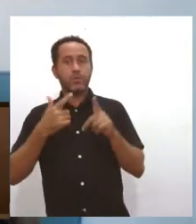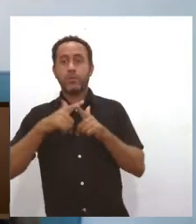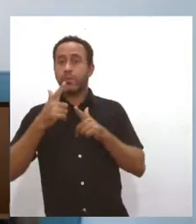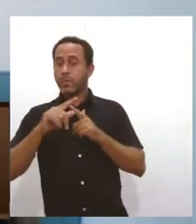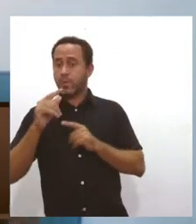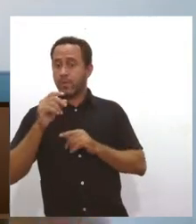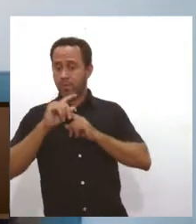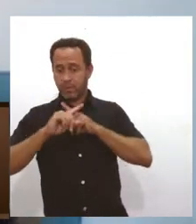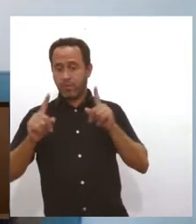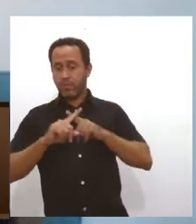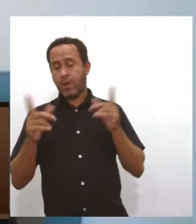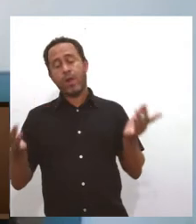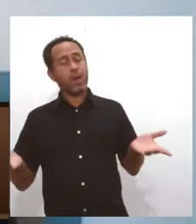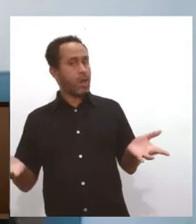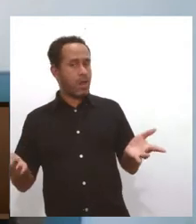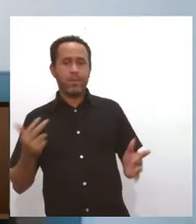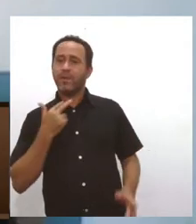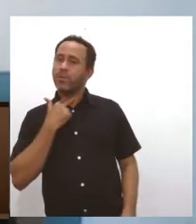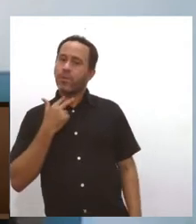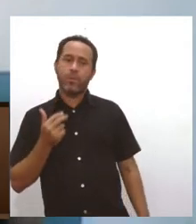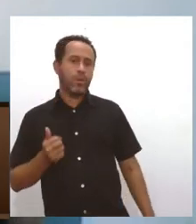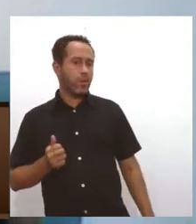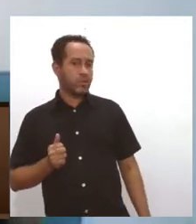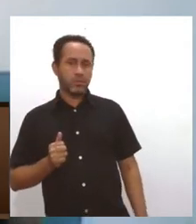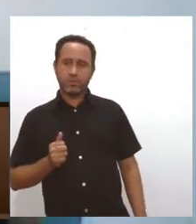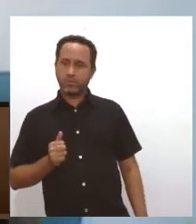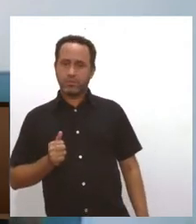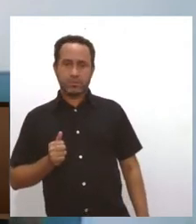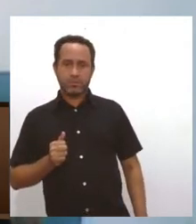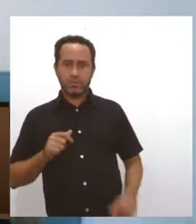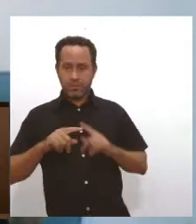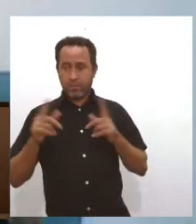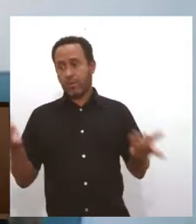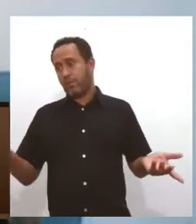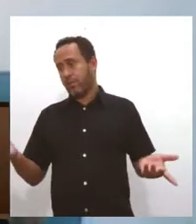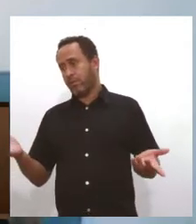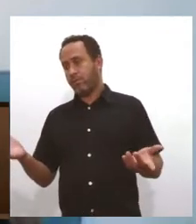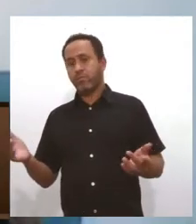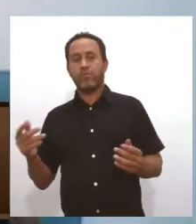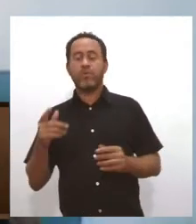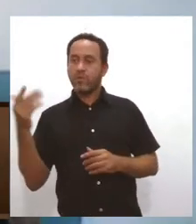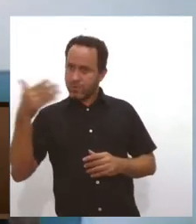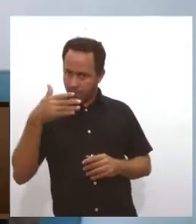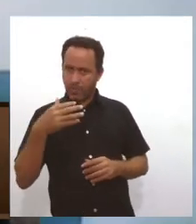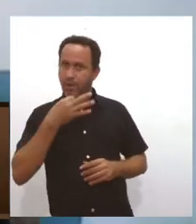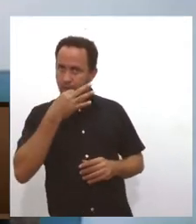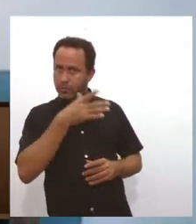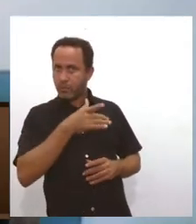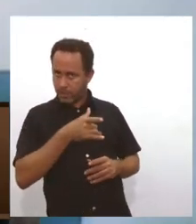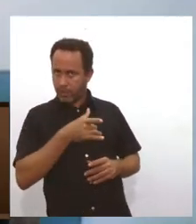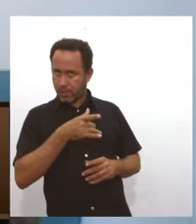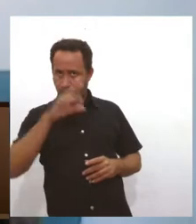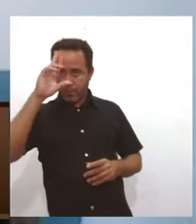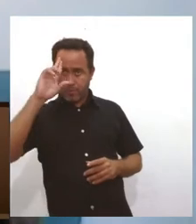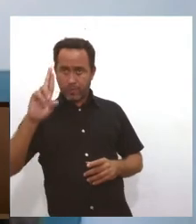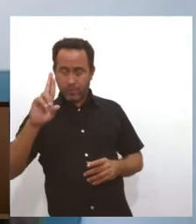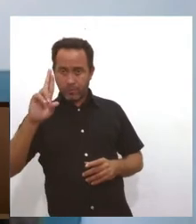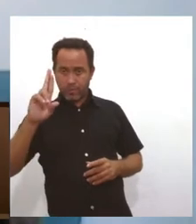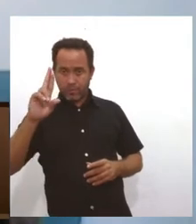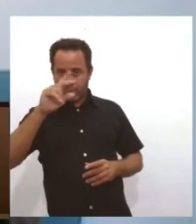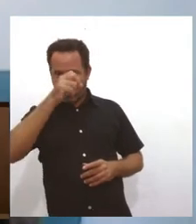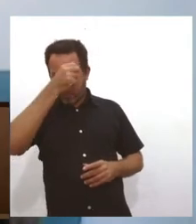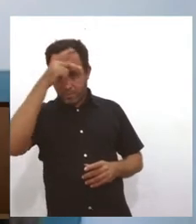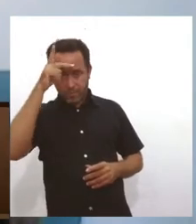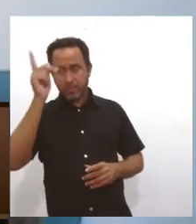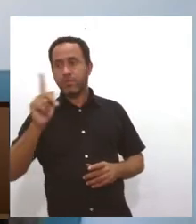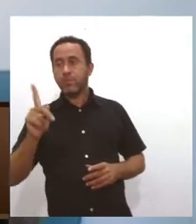que as coisas estiverem postas, Você chegar para reclamar. Porque você não participou do processo de discussão, né? Isso é